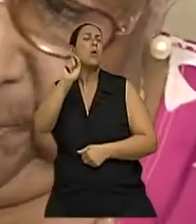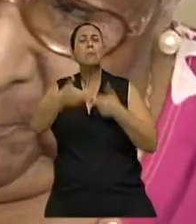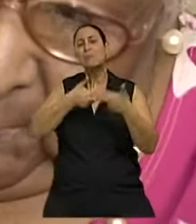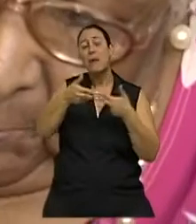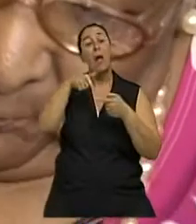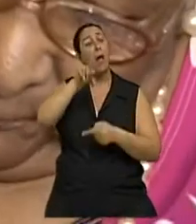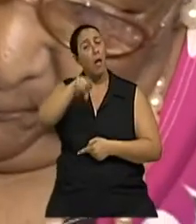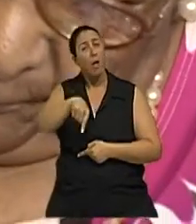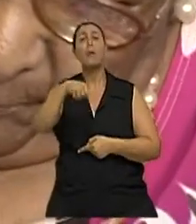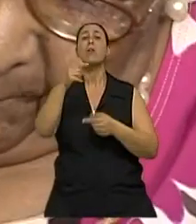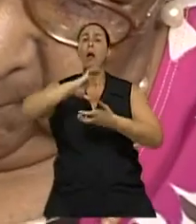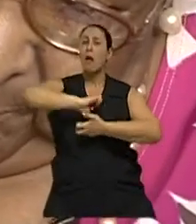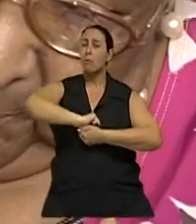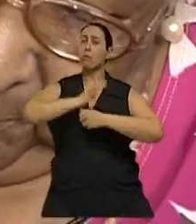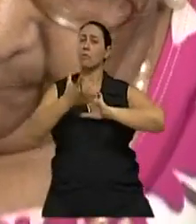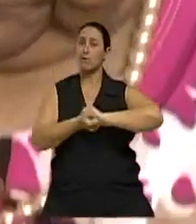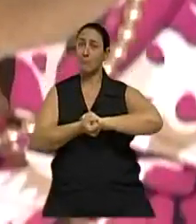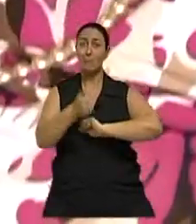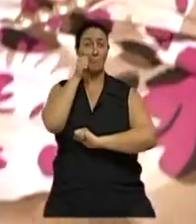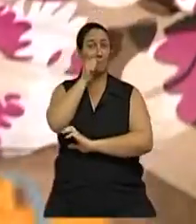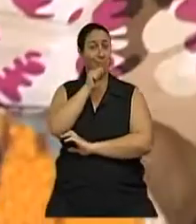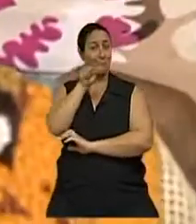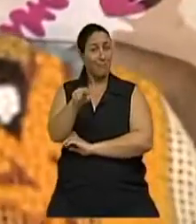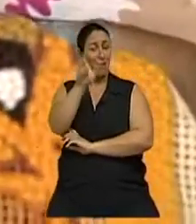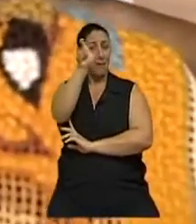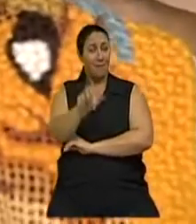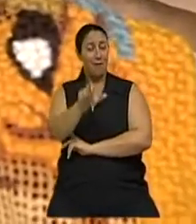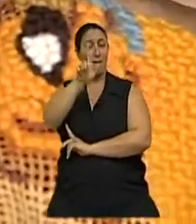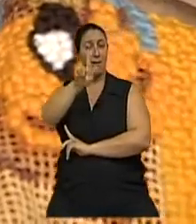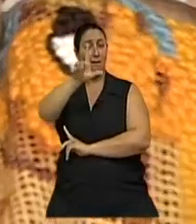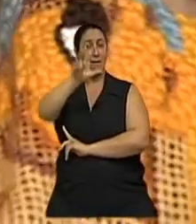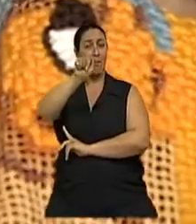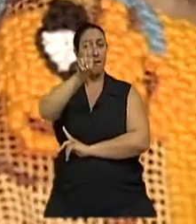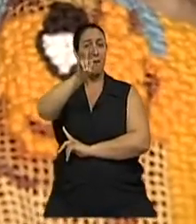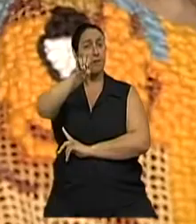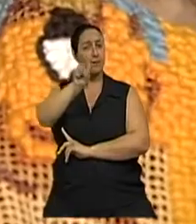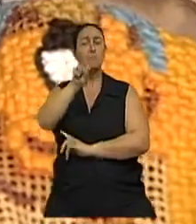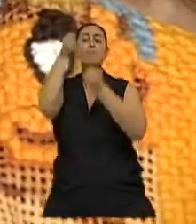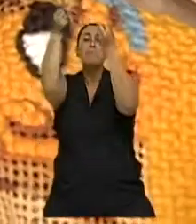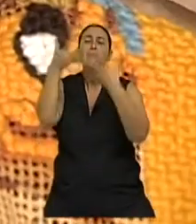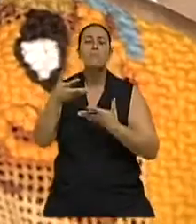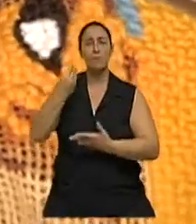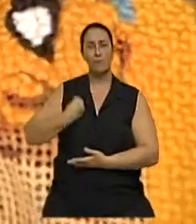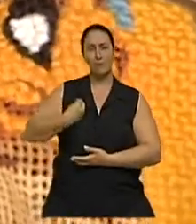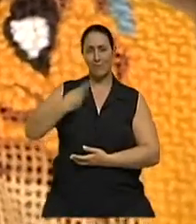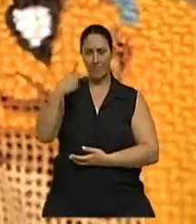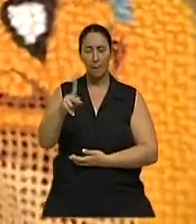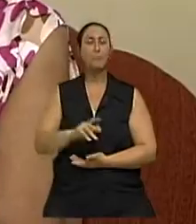E foi lá que encontramos a dona Gladys, que nos contou a sua história. Eu nasci em Porto Alegre,